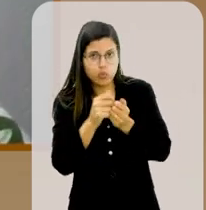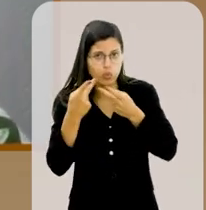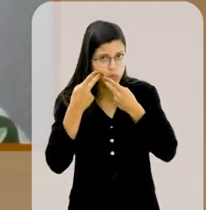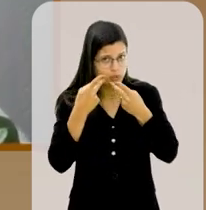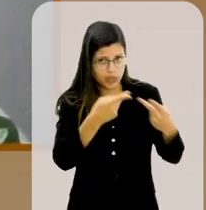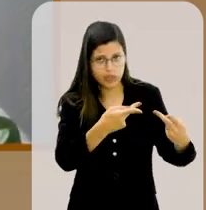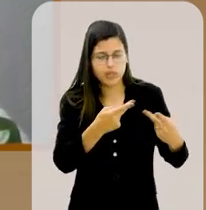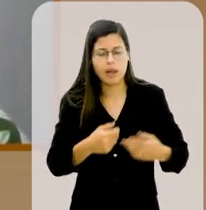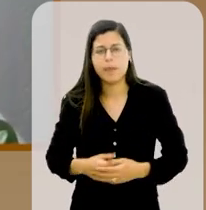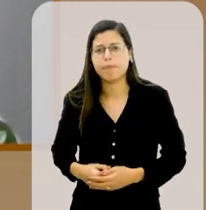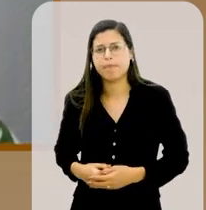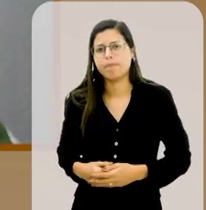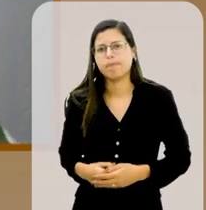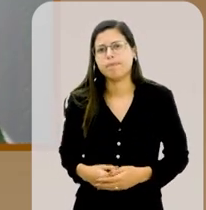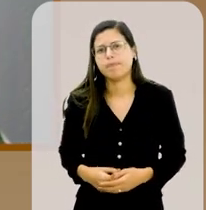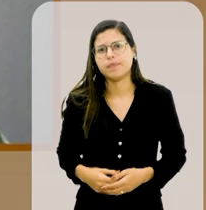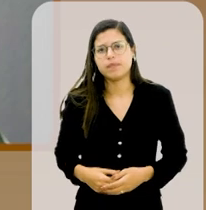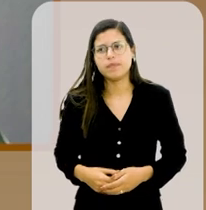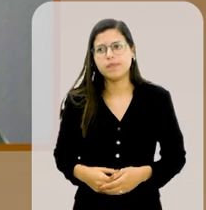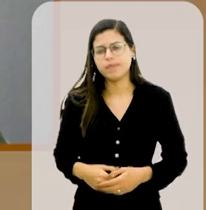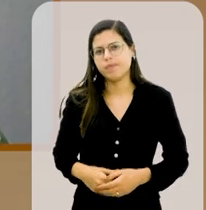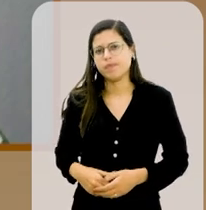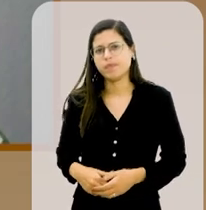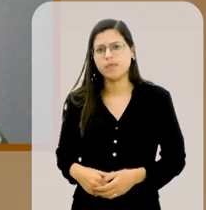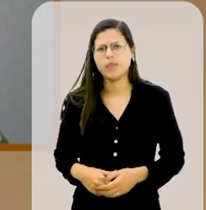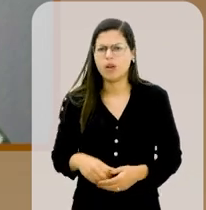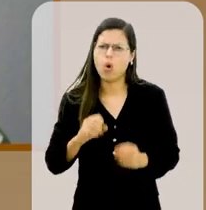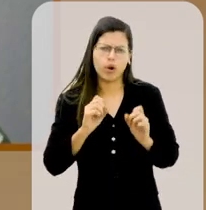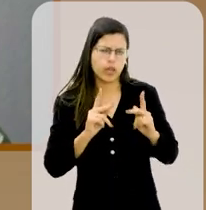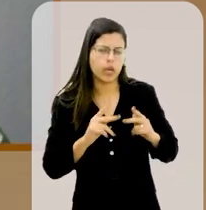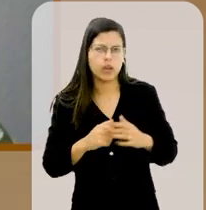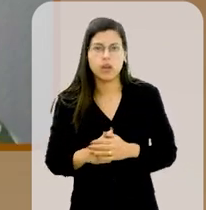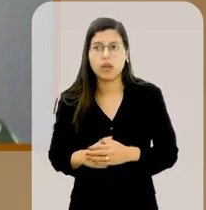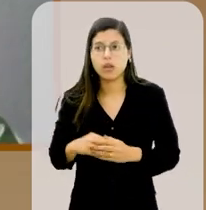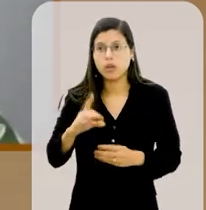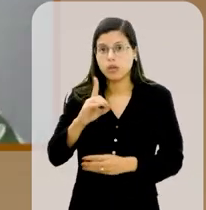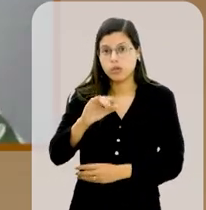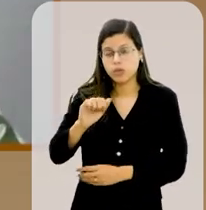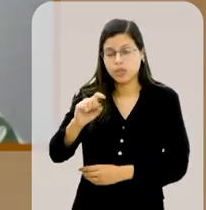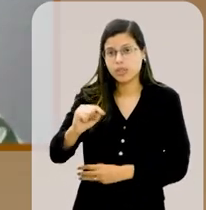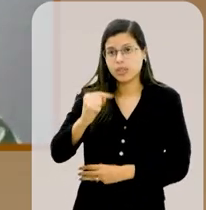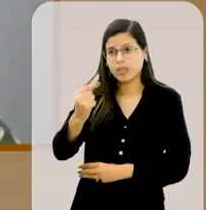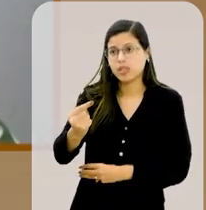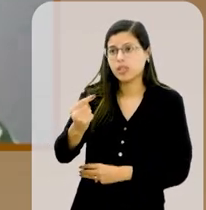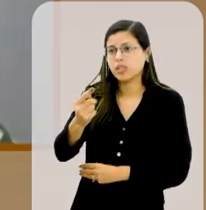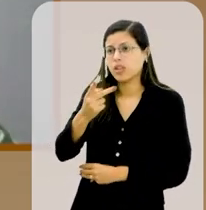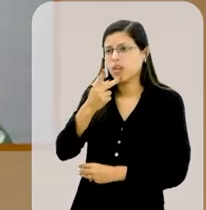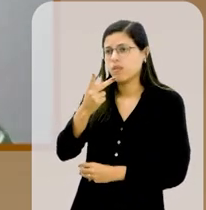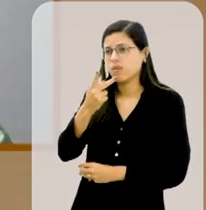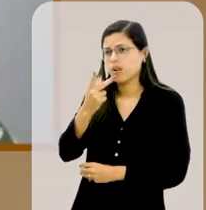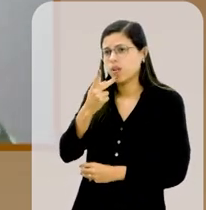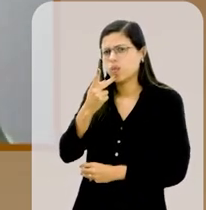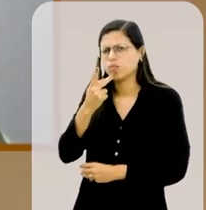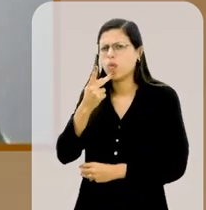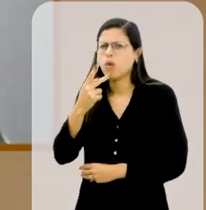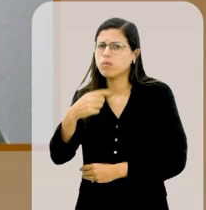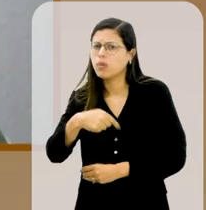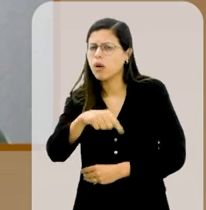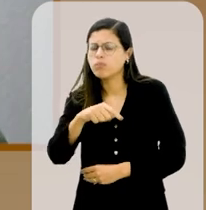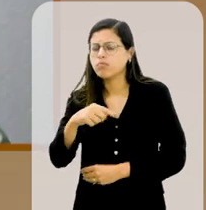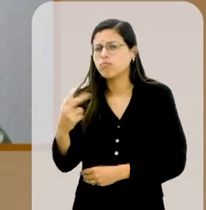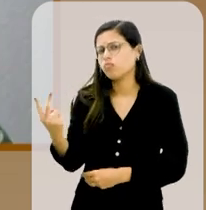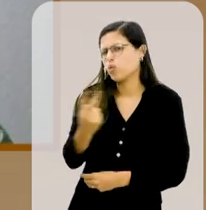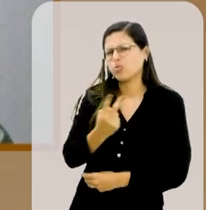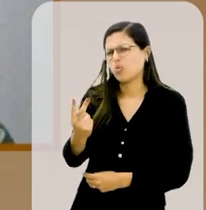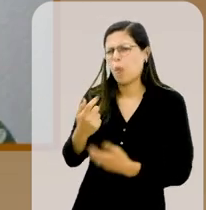gente ver o bebê delas. O bebê delas. Aí ele está certo. Aí no dia seguinte, ele disse, ó, vamos só nós dois,